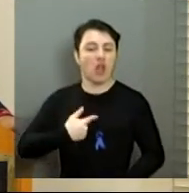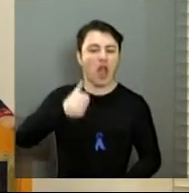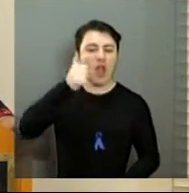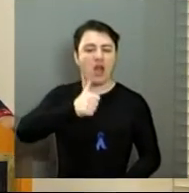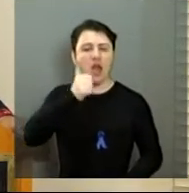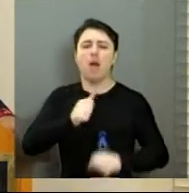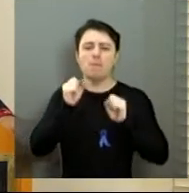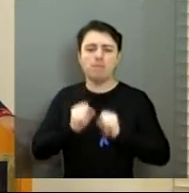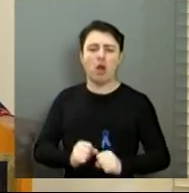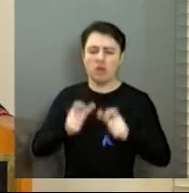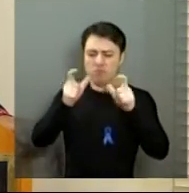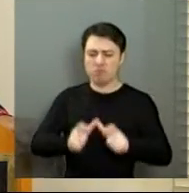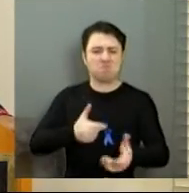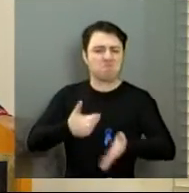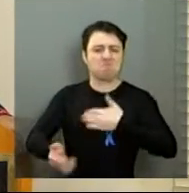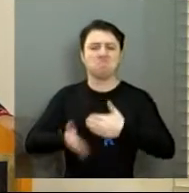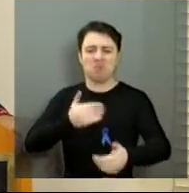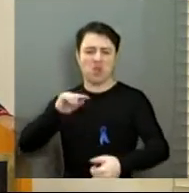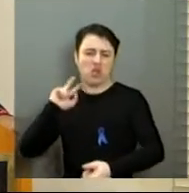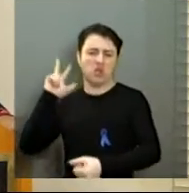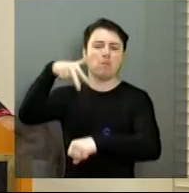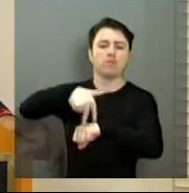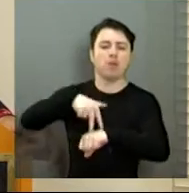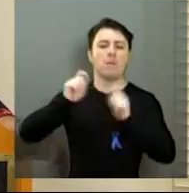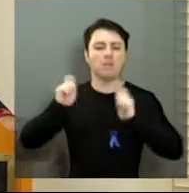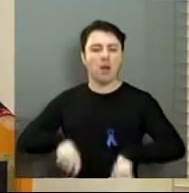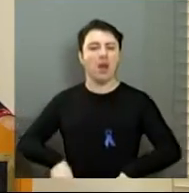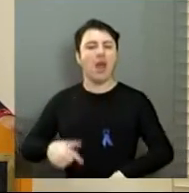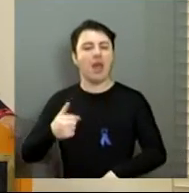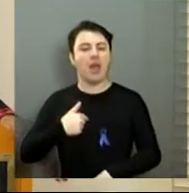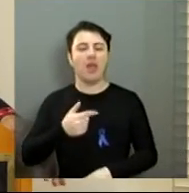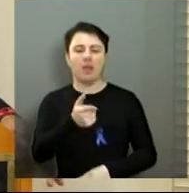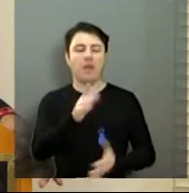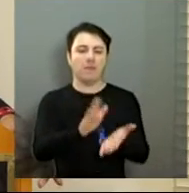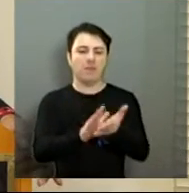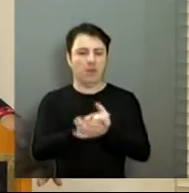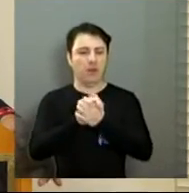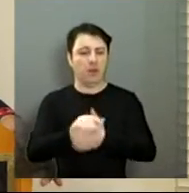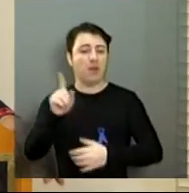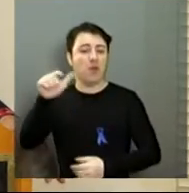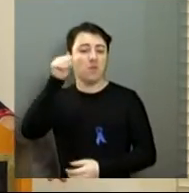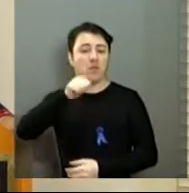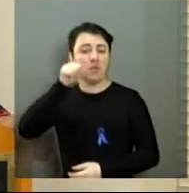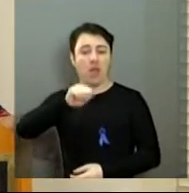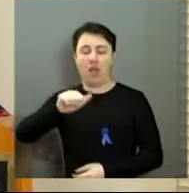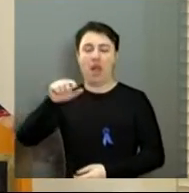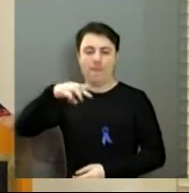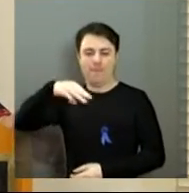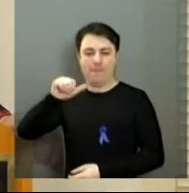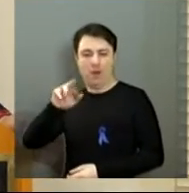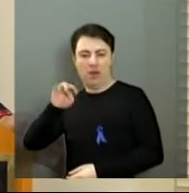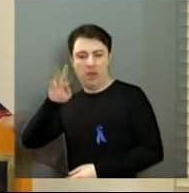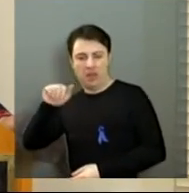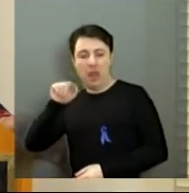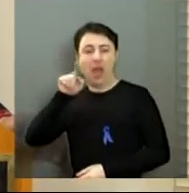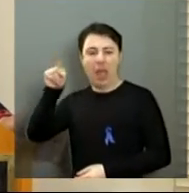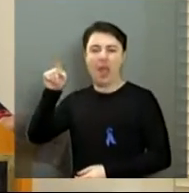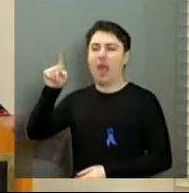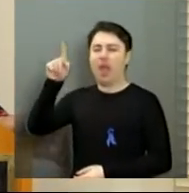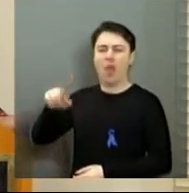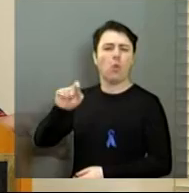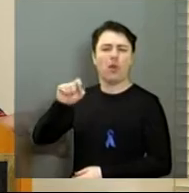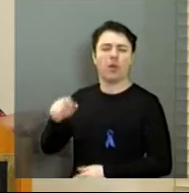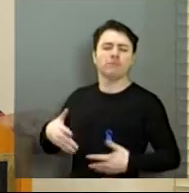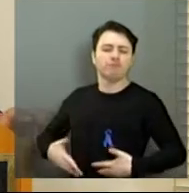qualquer espaço que nós queremos. Então, eu quero, nessa oportunidade, parabenizar a jogadora Marta. Quero dizer que ela é um grande orgulho para a